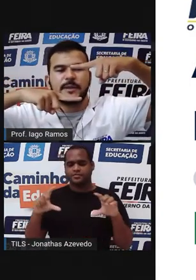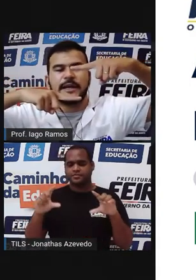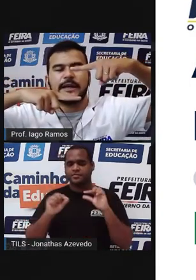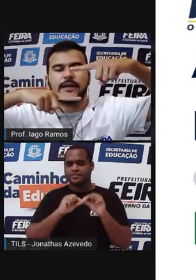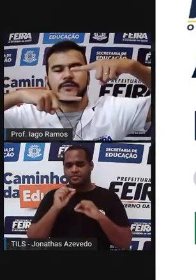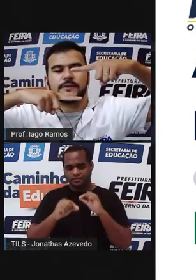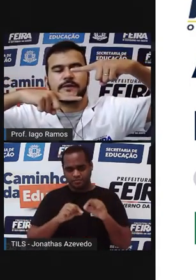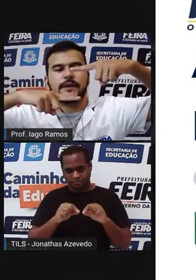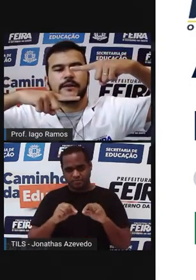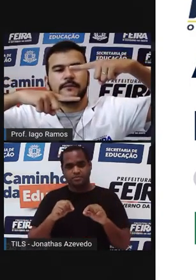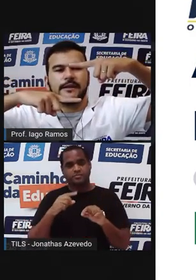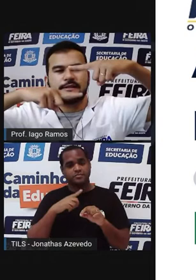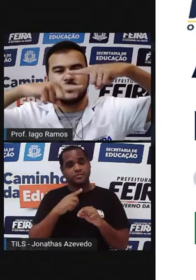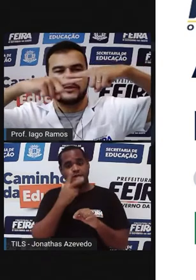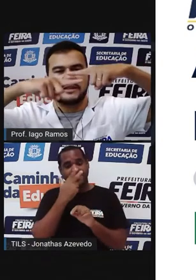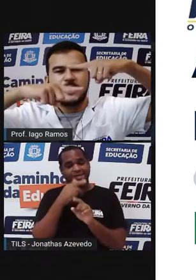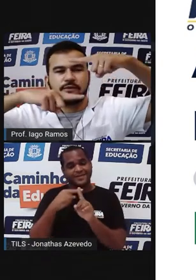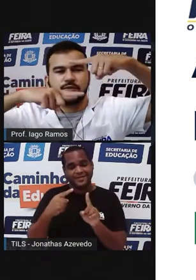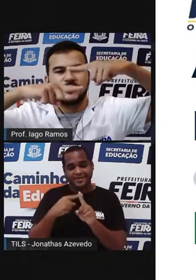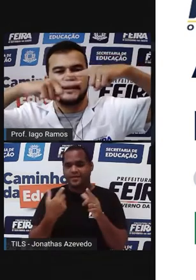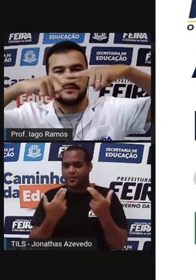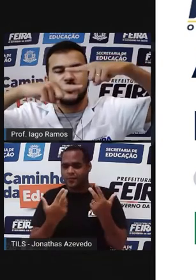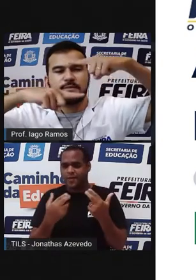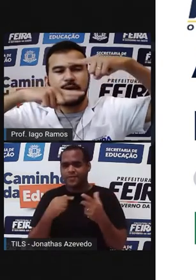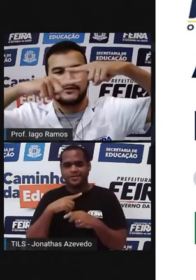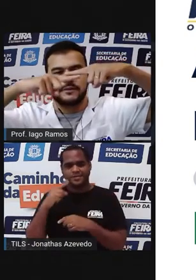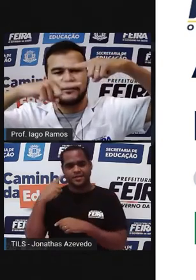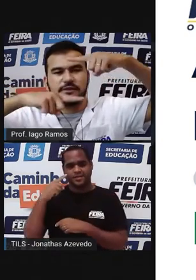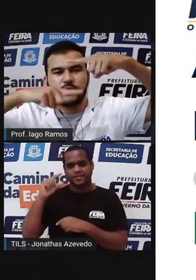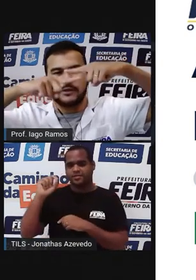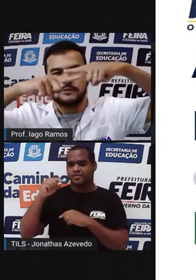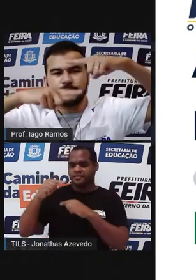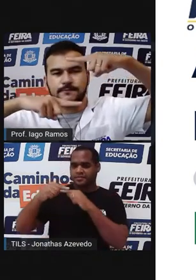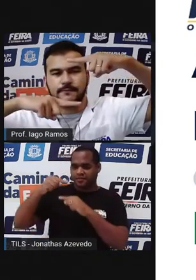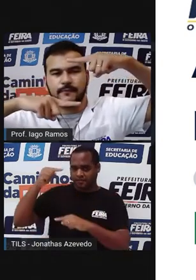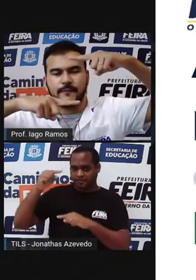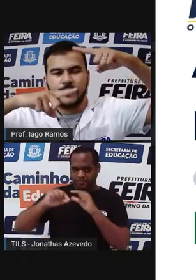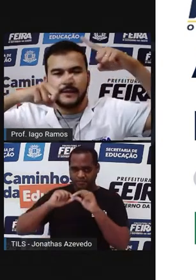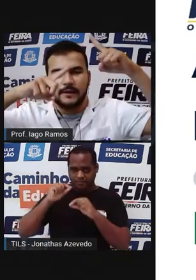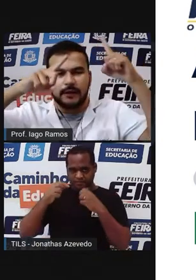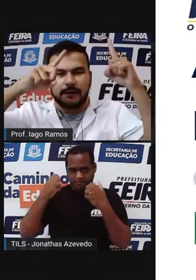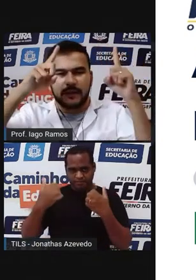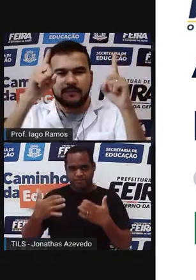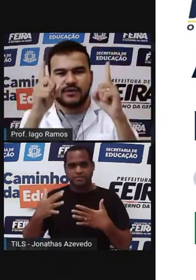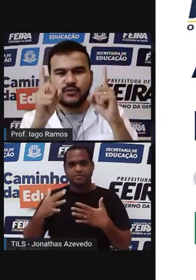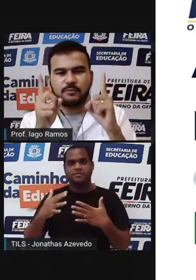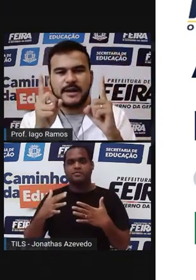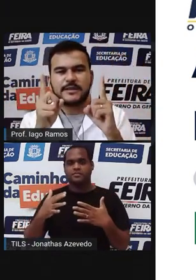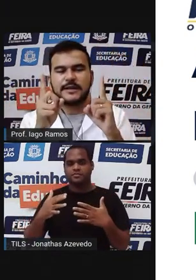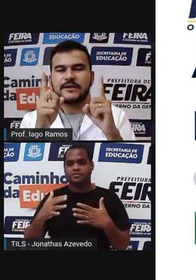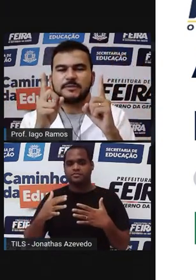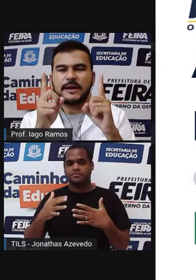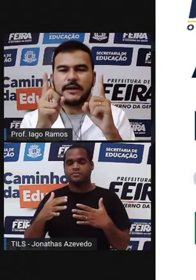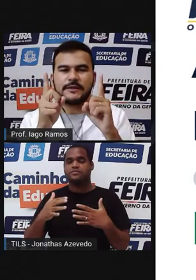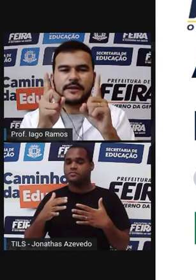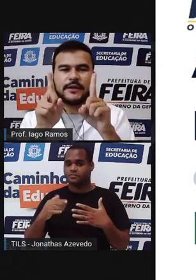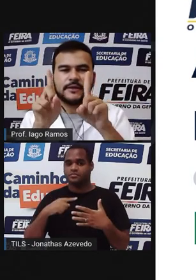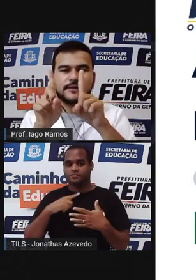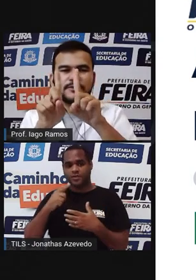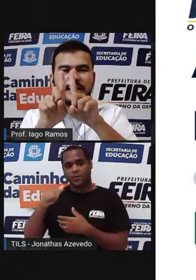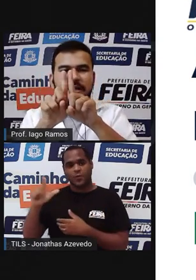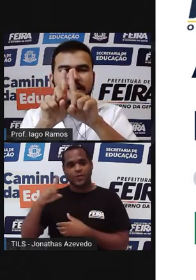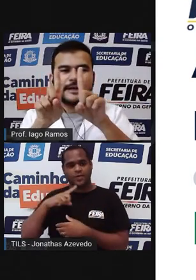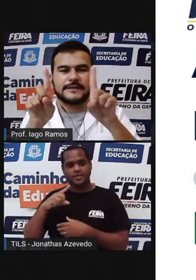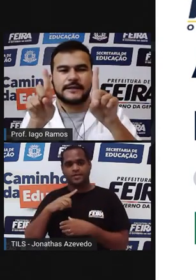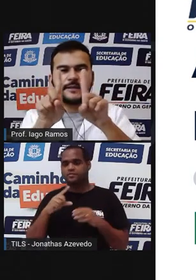de lados paralelos, né? Esses dois lados, o de cima e o de baixo, não se tocam. E tem mais um par de lados paralelos aqui,